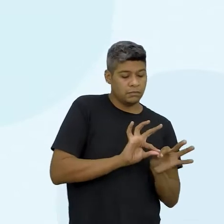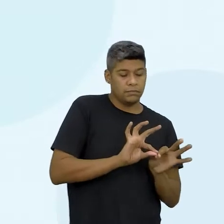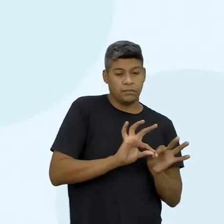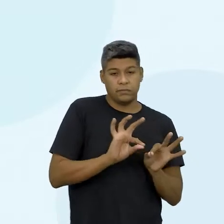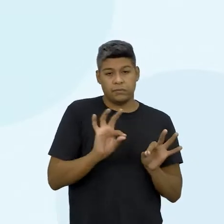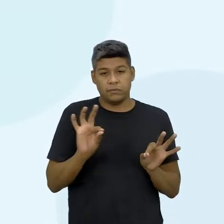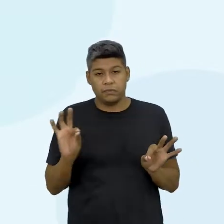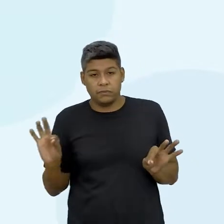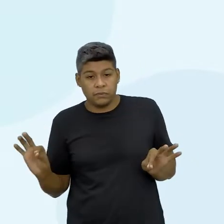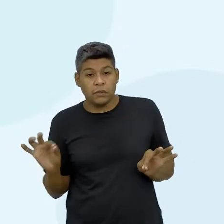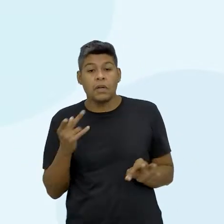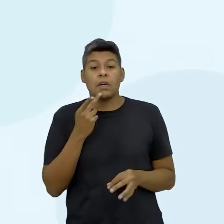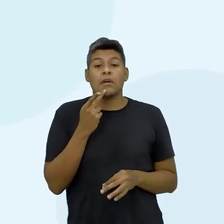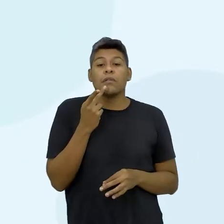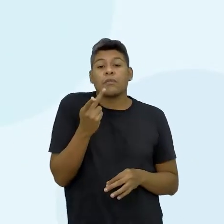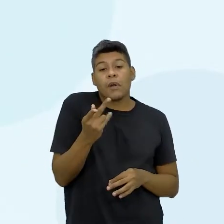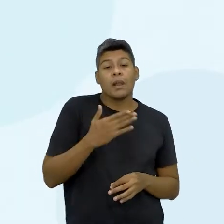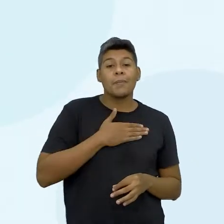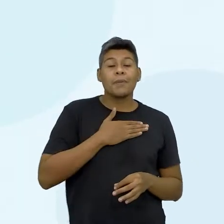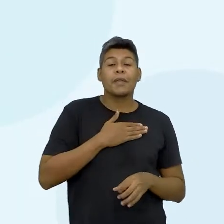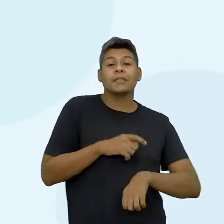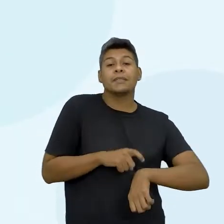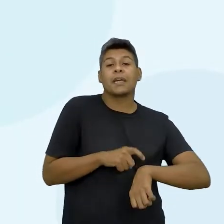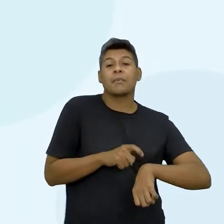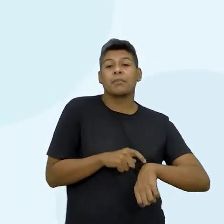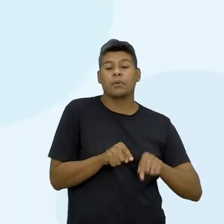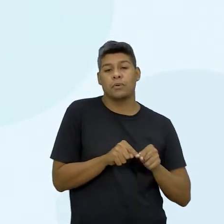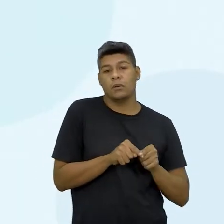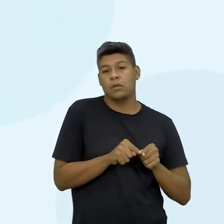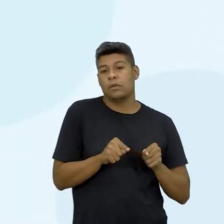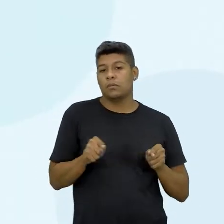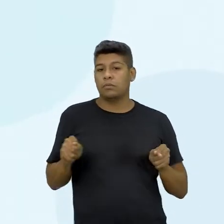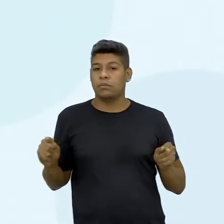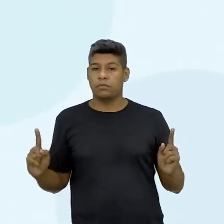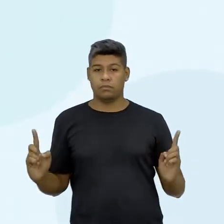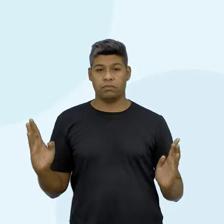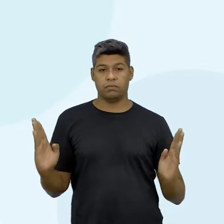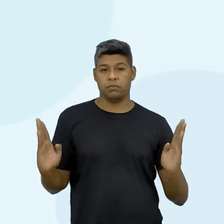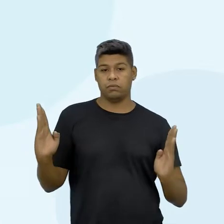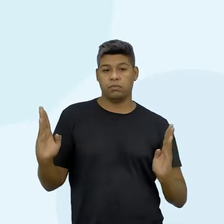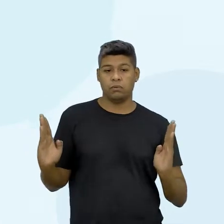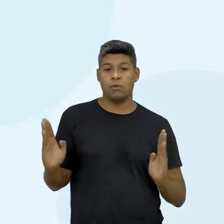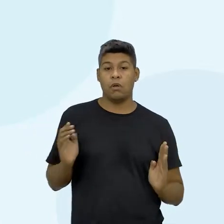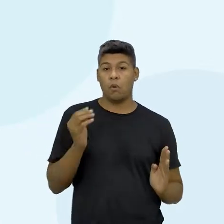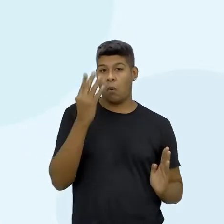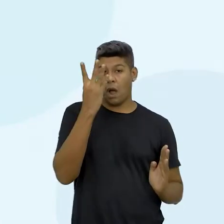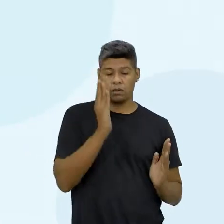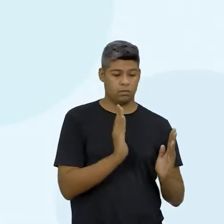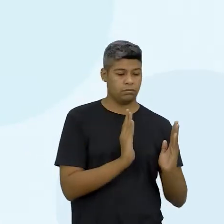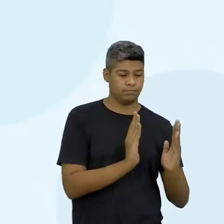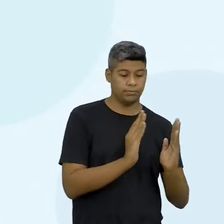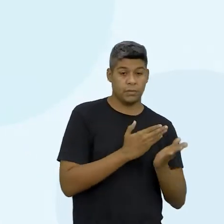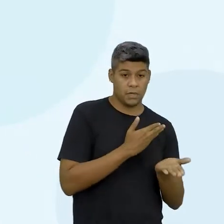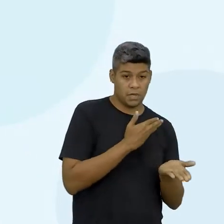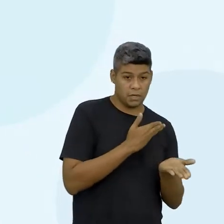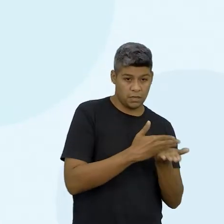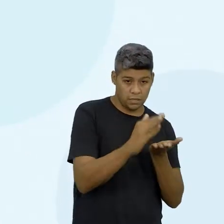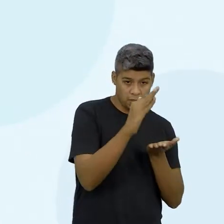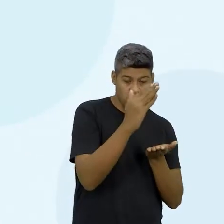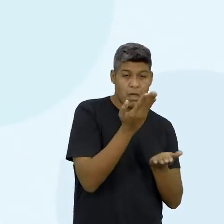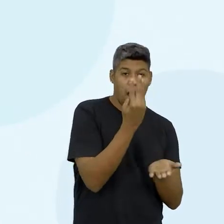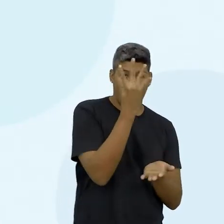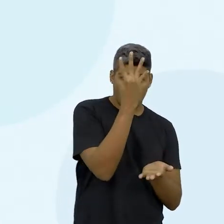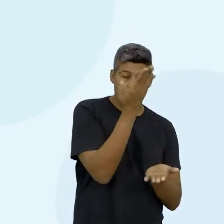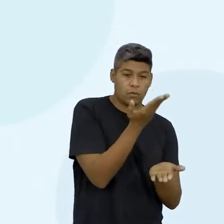indiquei aí a minha linha do tempo com quatro blocos. Então, eu coloquei a introdução, quatro